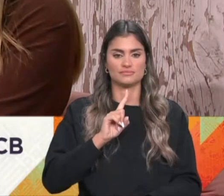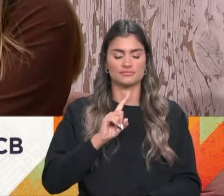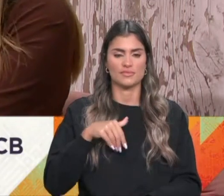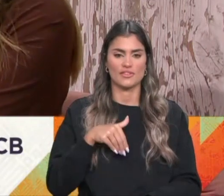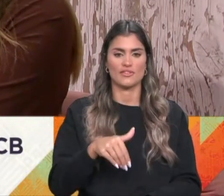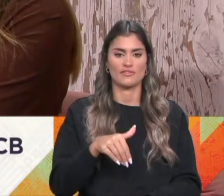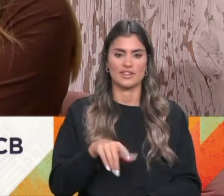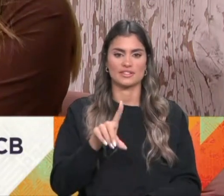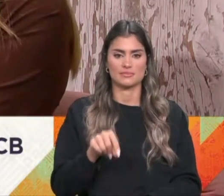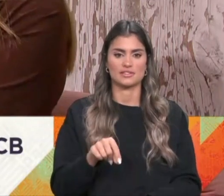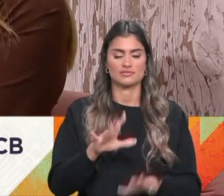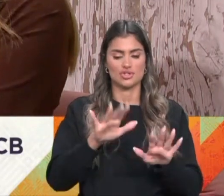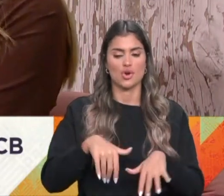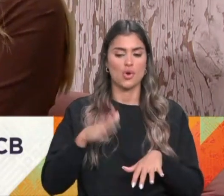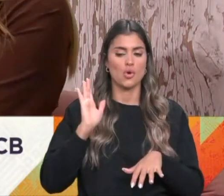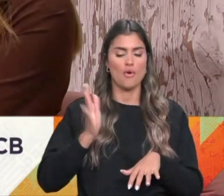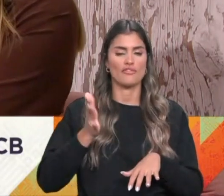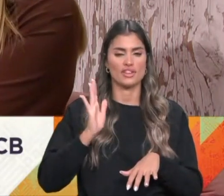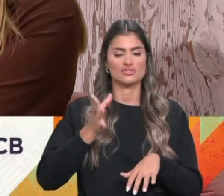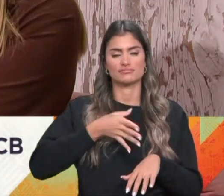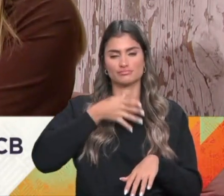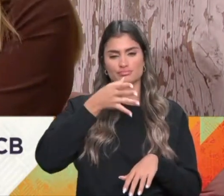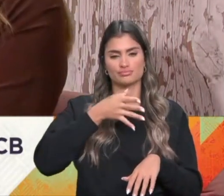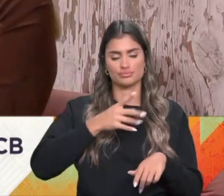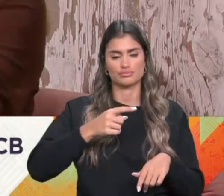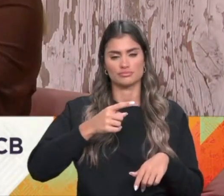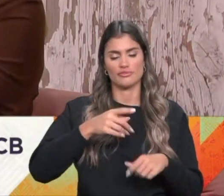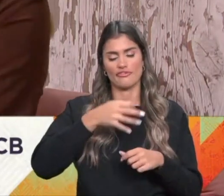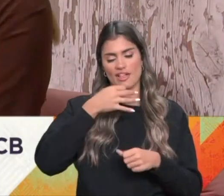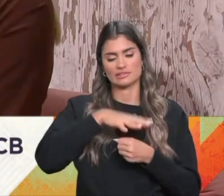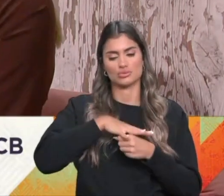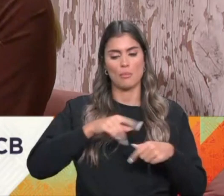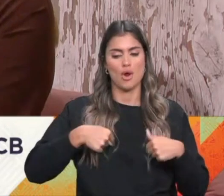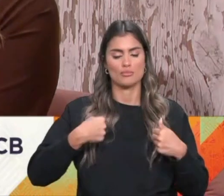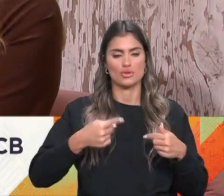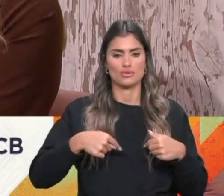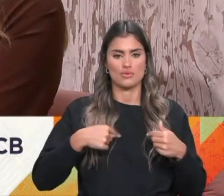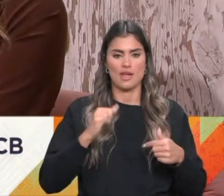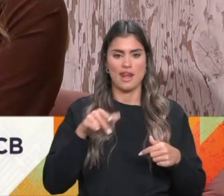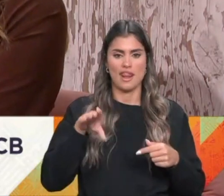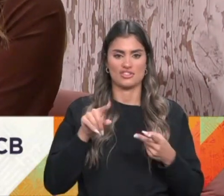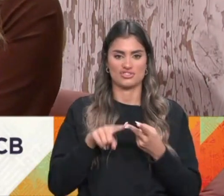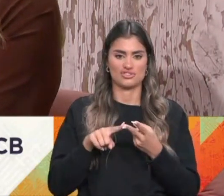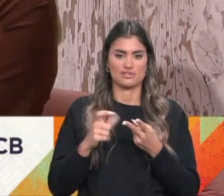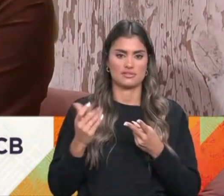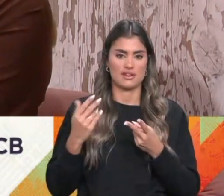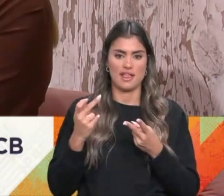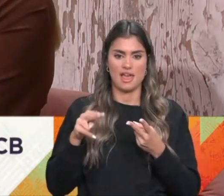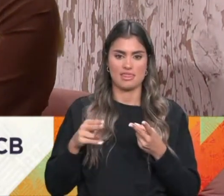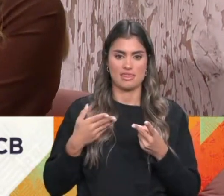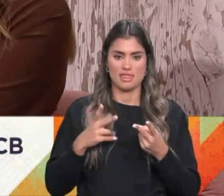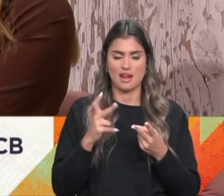às nossas conferências dar o seu testemunho à primeira pessoa. Tivemos aqui a Inês Barbosa e a Andréia, mas vamos